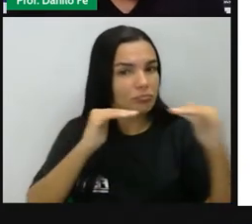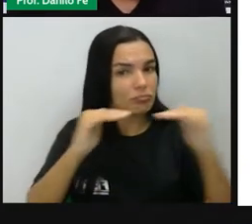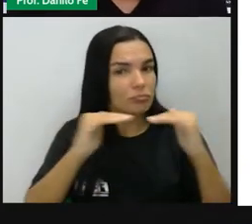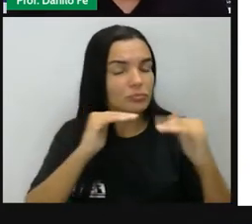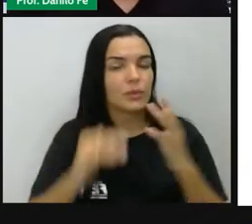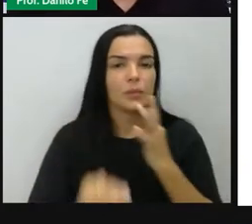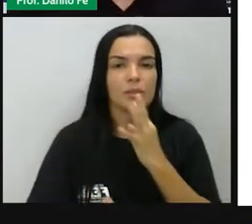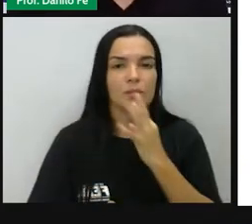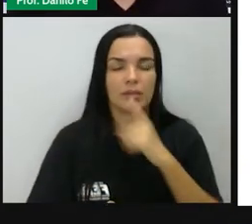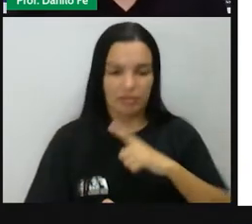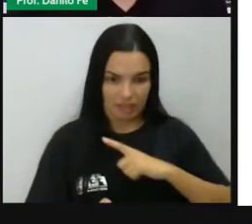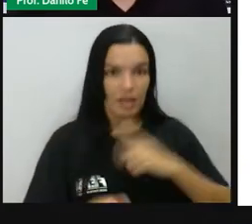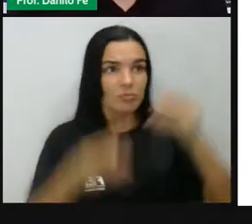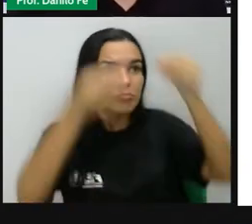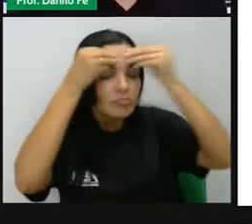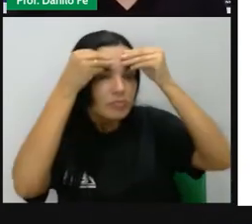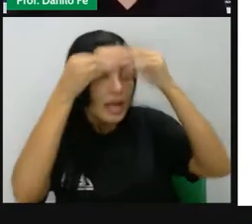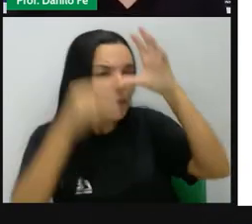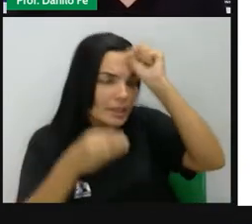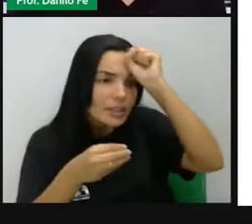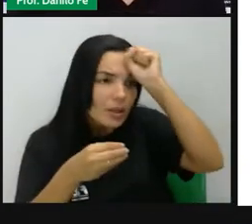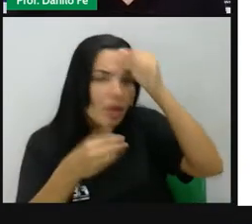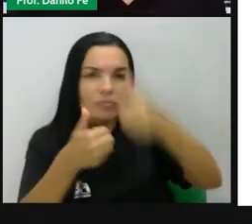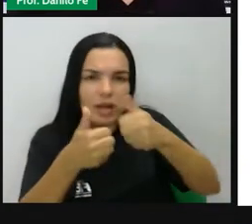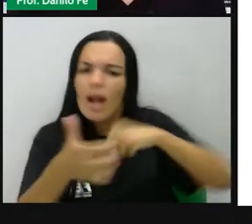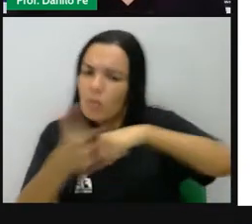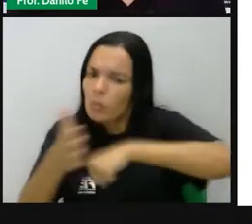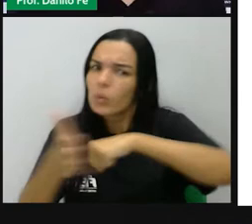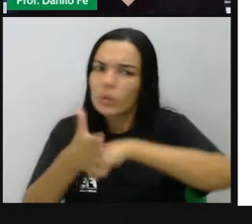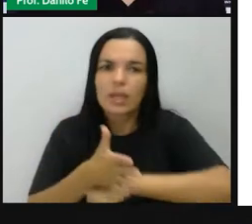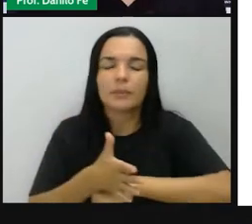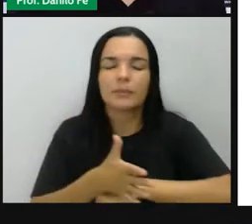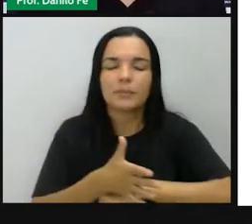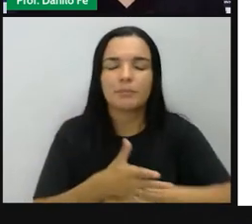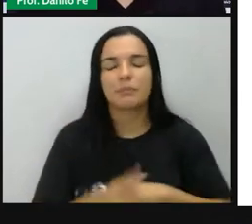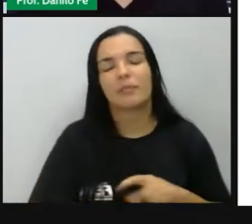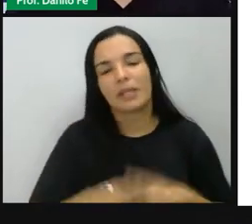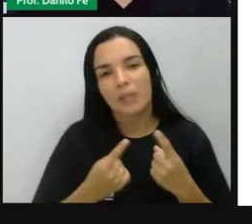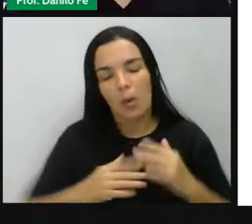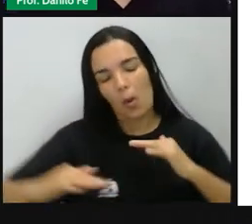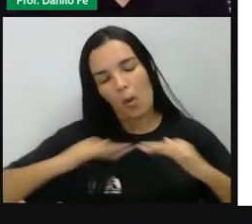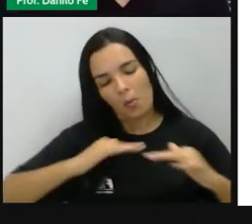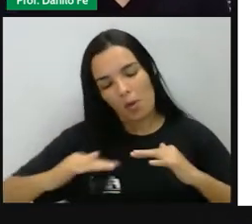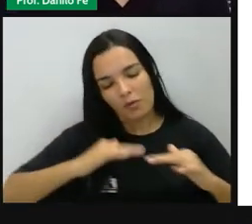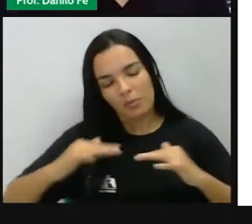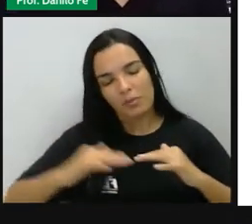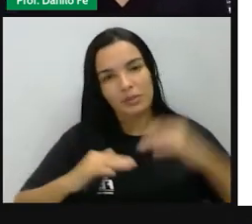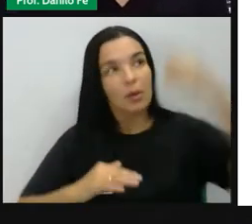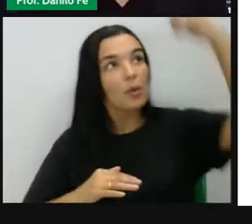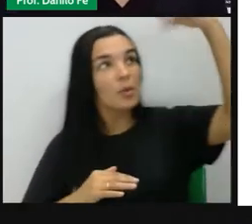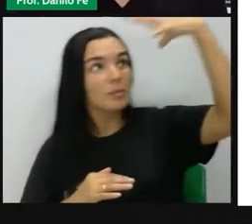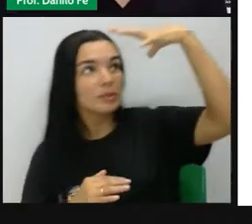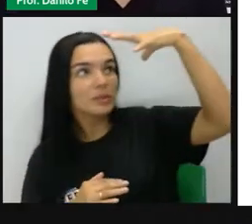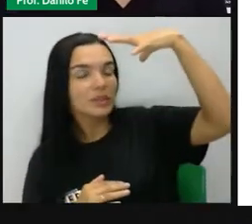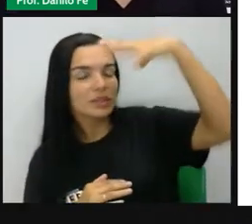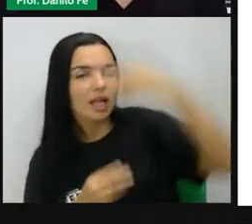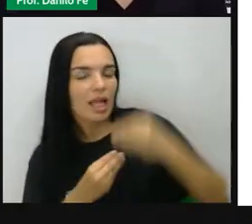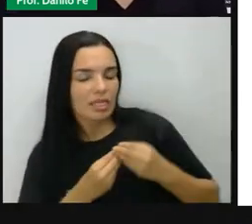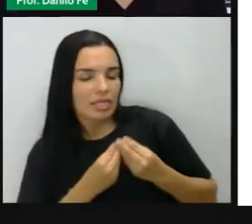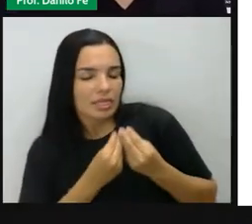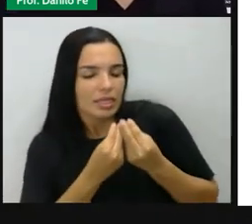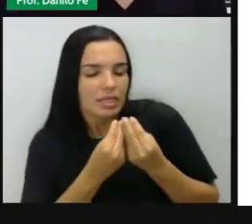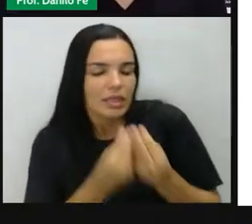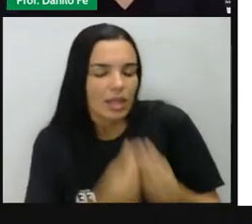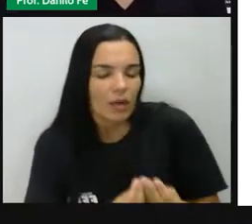E o movimento iluminista, ele acaba inspirando uma série de movimentos